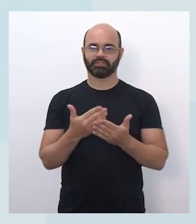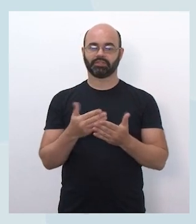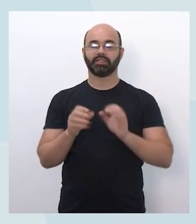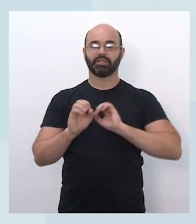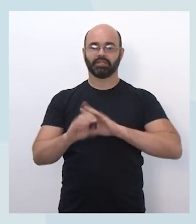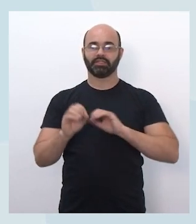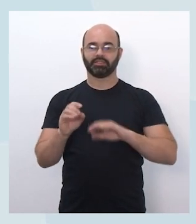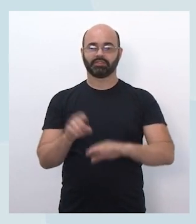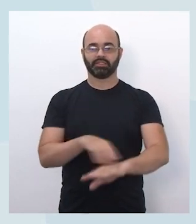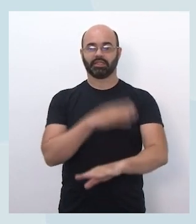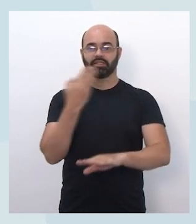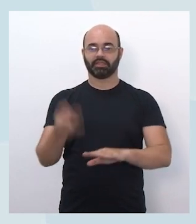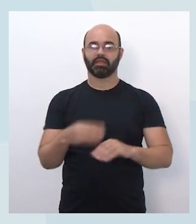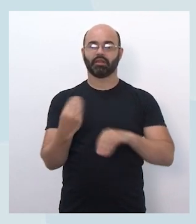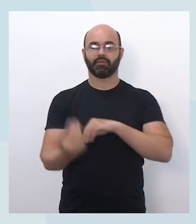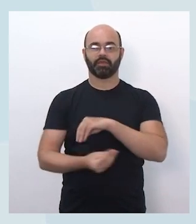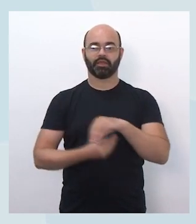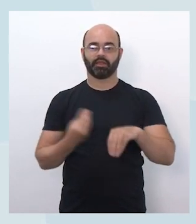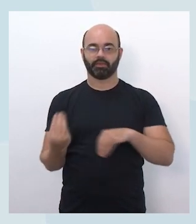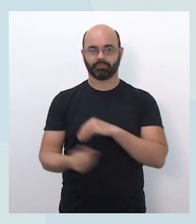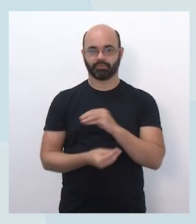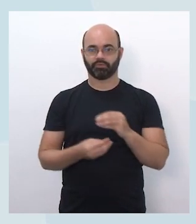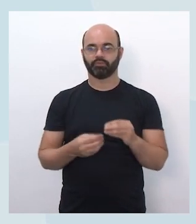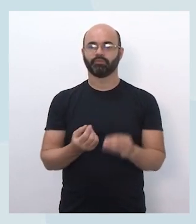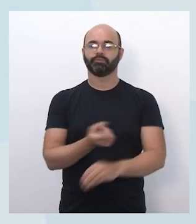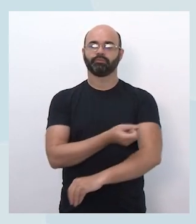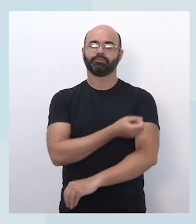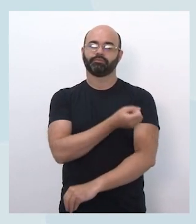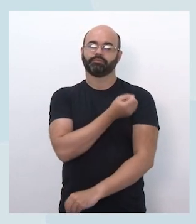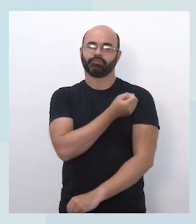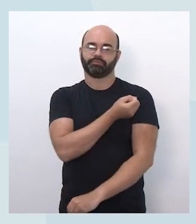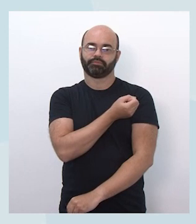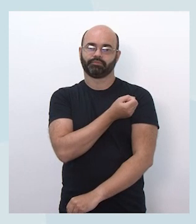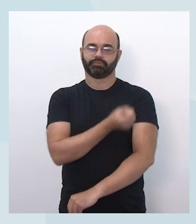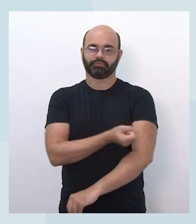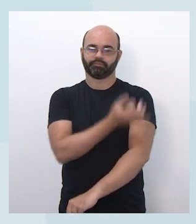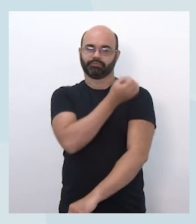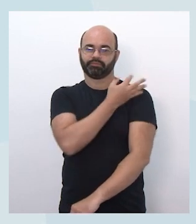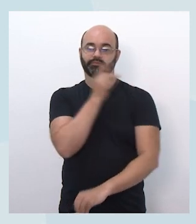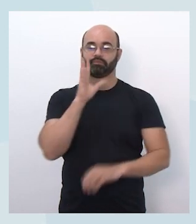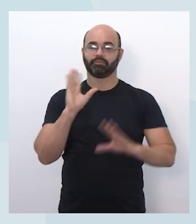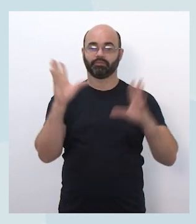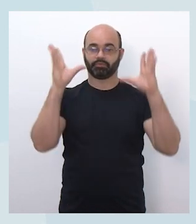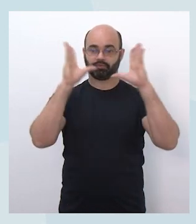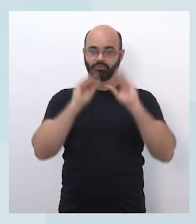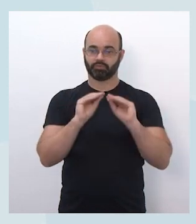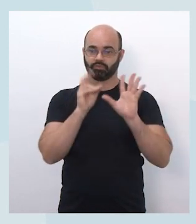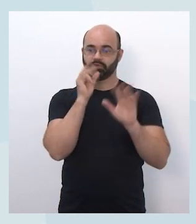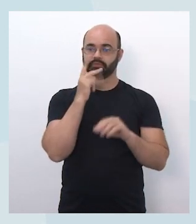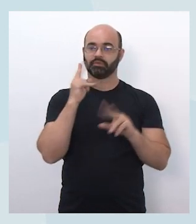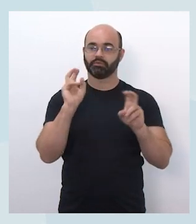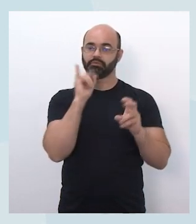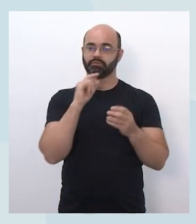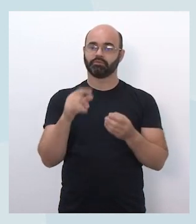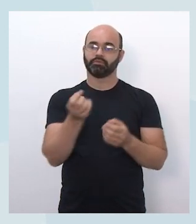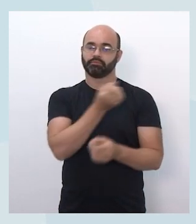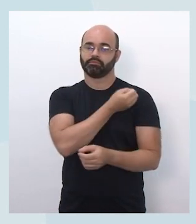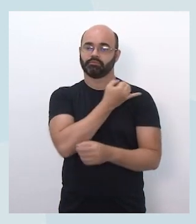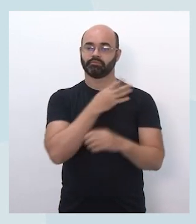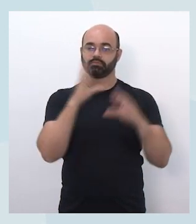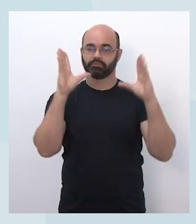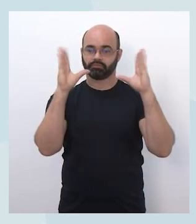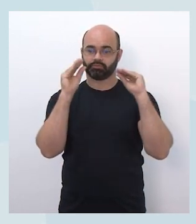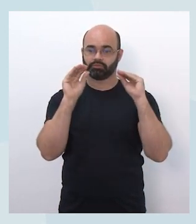turmas de anos finais e ensino médio diurno. Enquanto o ensino médio e noturno ampliado, a gente está falando do ensino médio ofertado em tempo